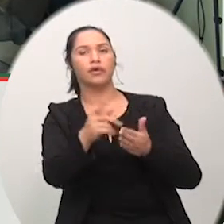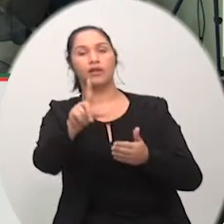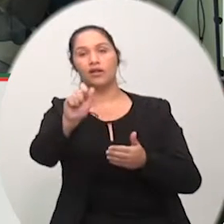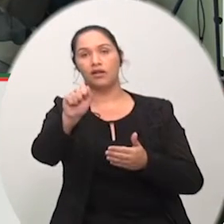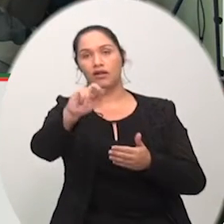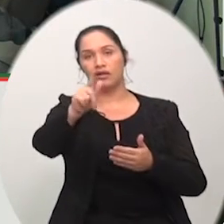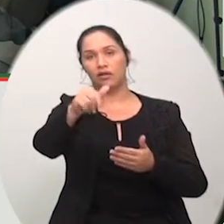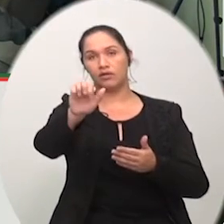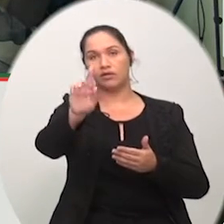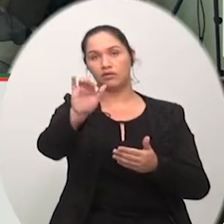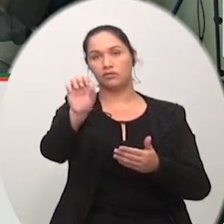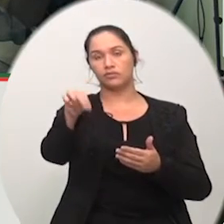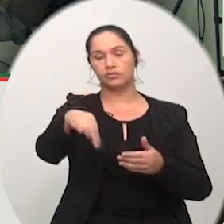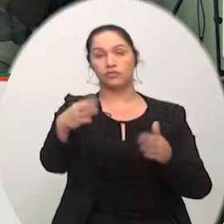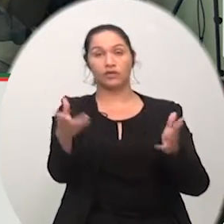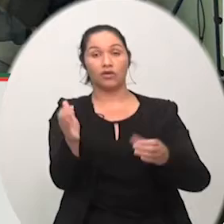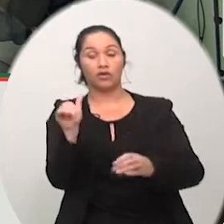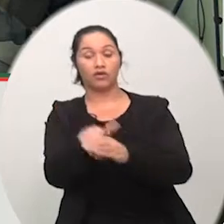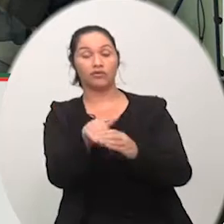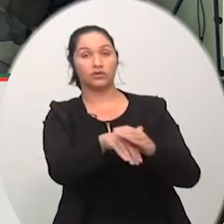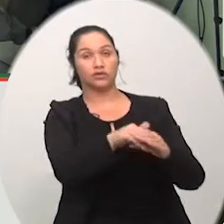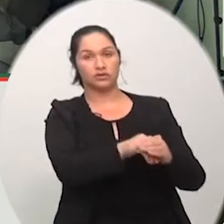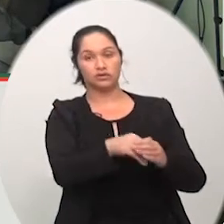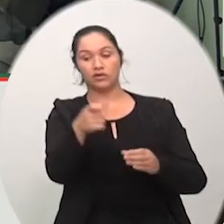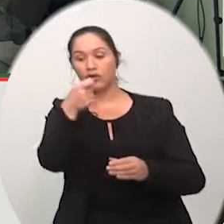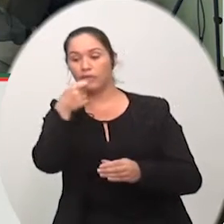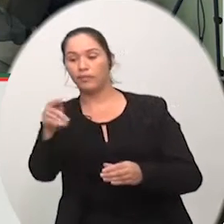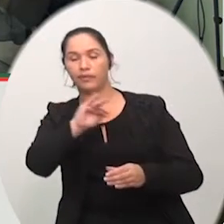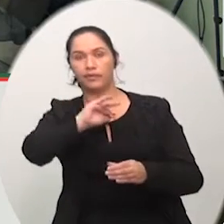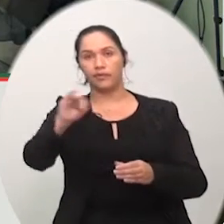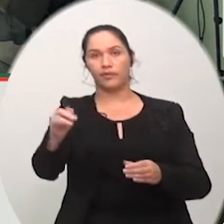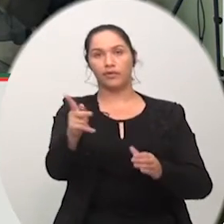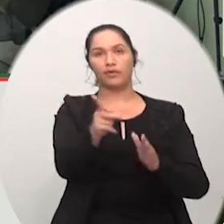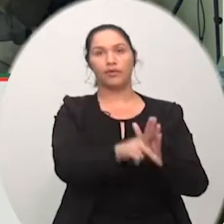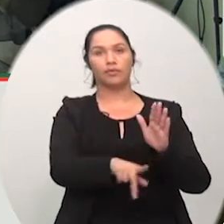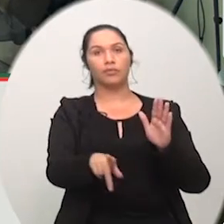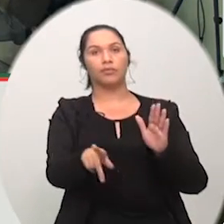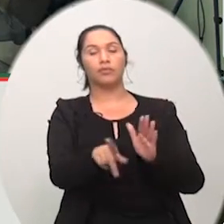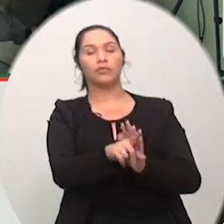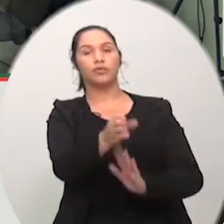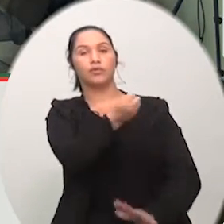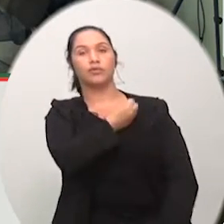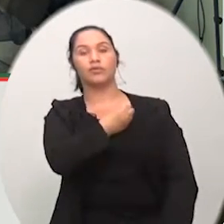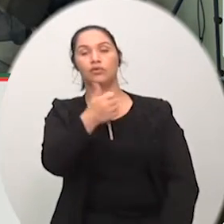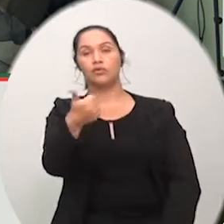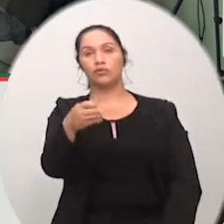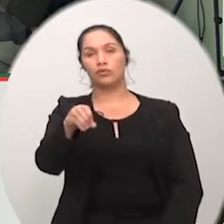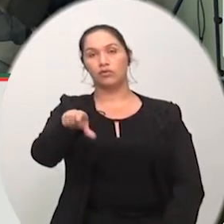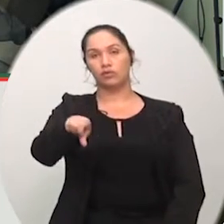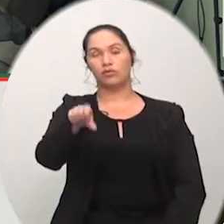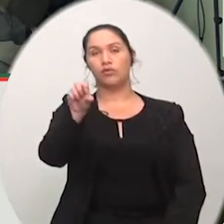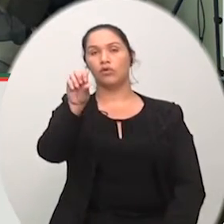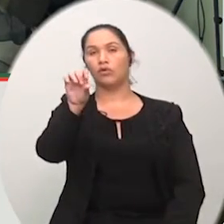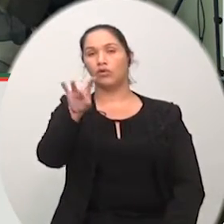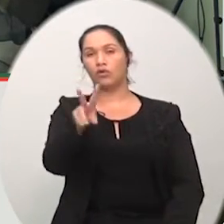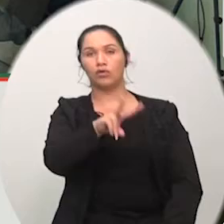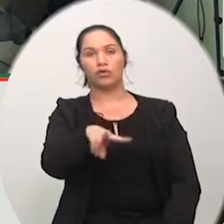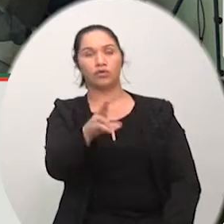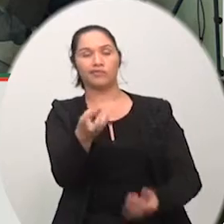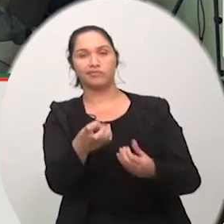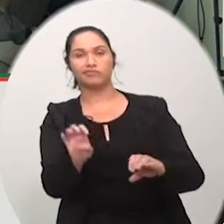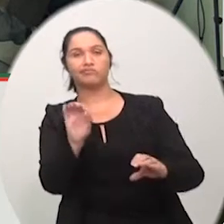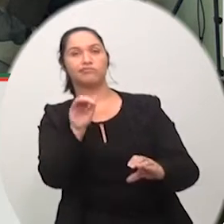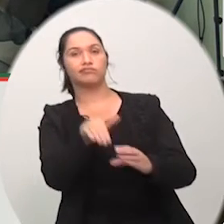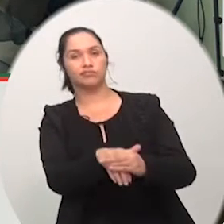pareceres do PE 109 barra 2018 os contrários se manifestam